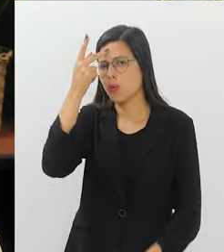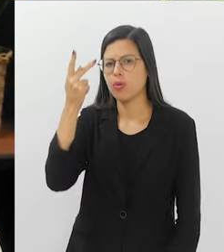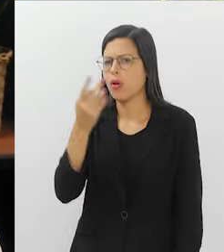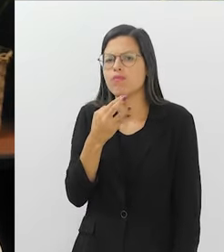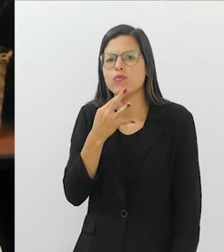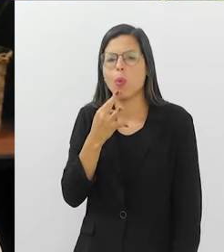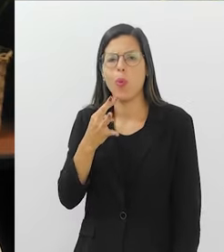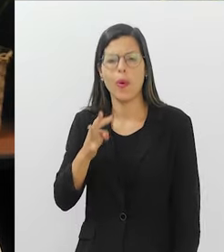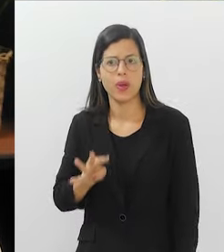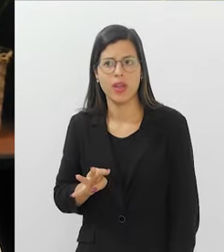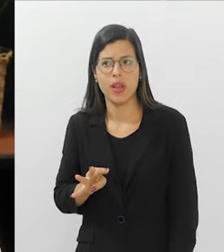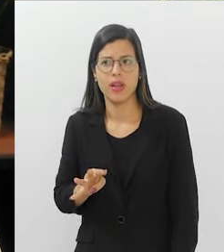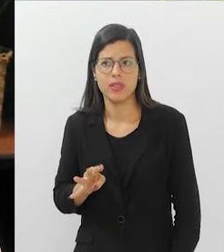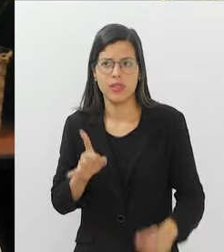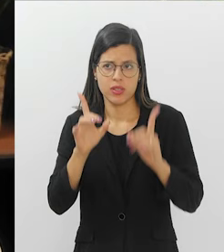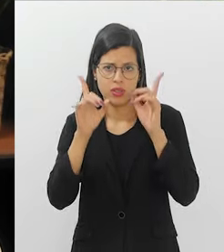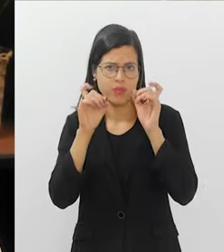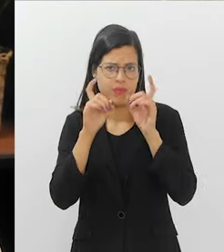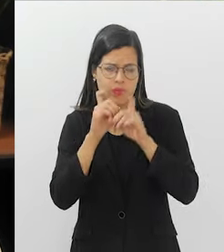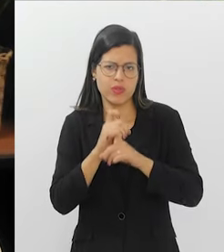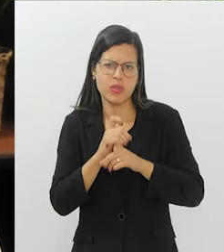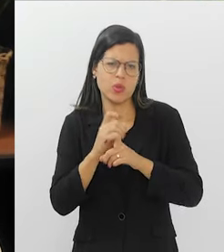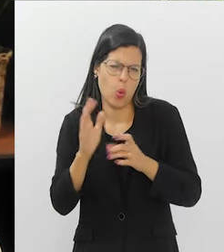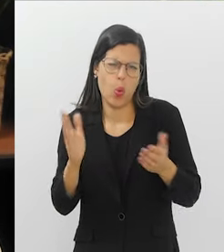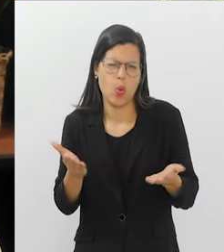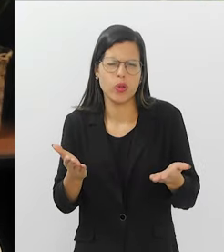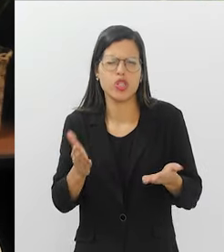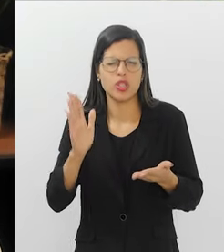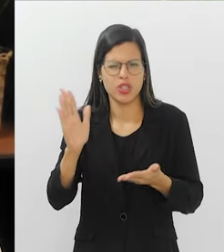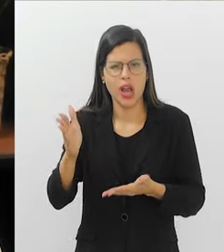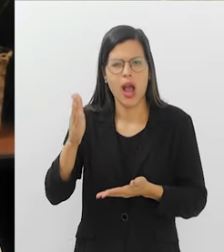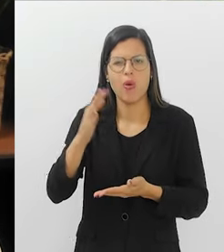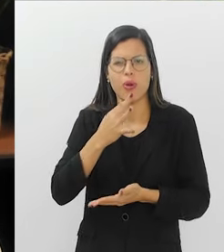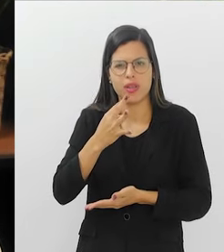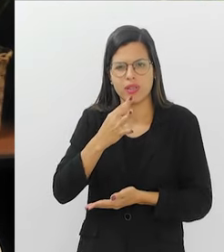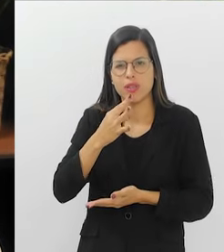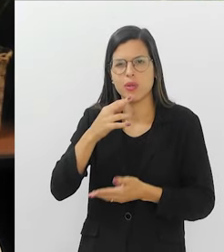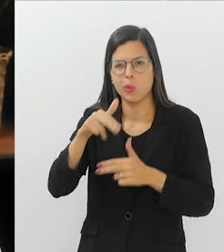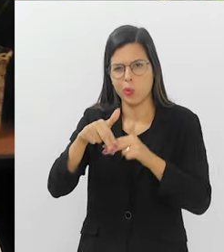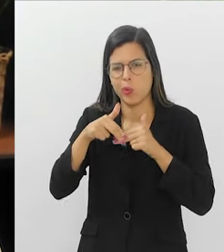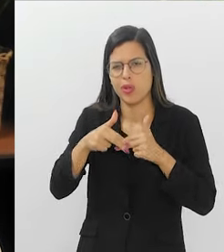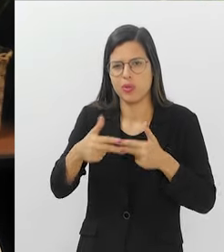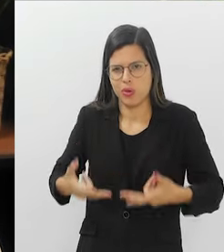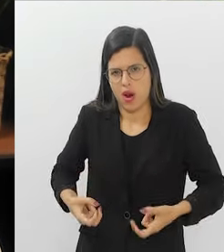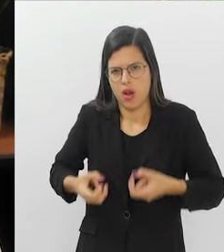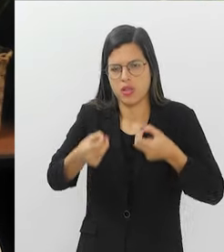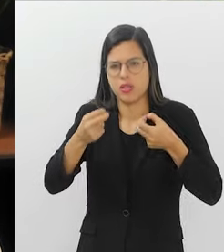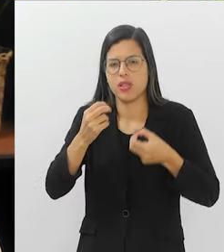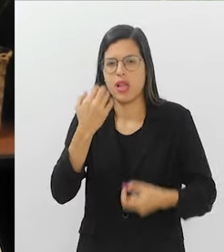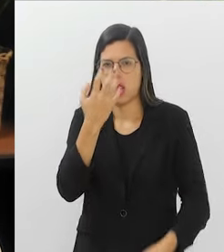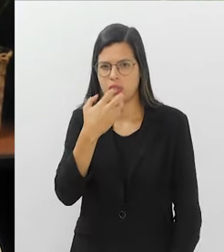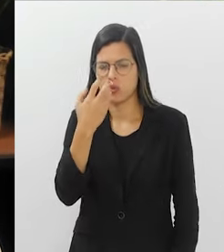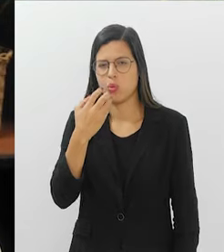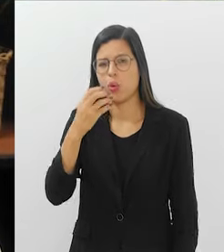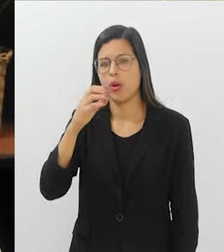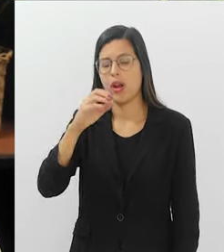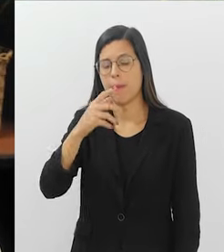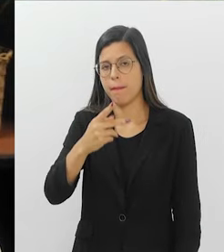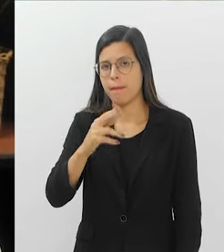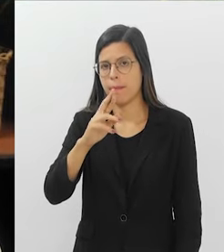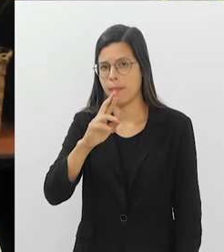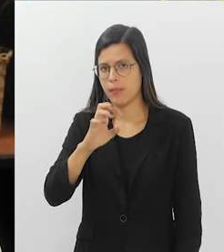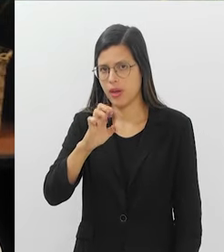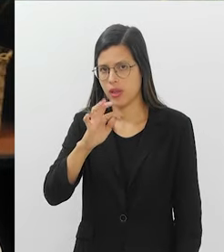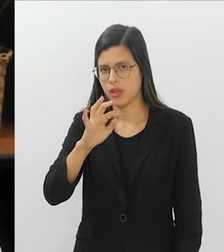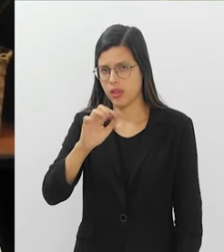para quem ainda não ouviu falar, porque é difícil hoje em dia, depois do caso da cantora Preta Gil, que esse câncer entrou assim na